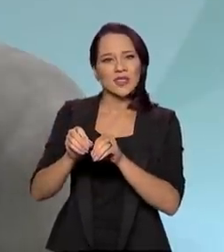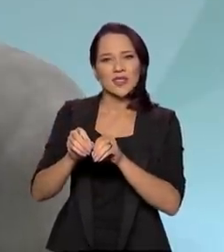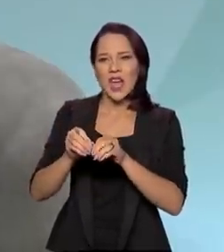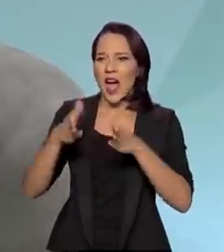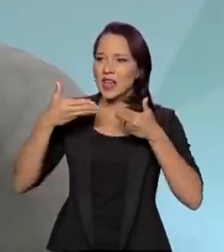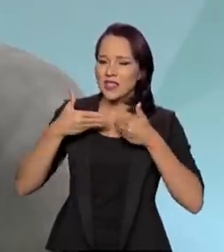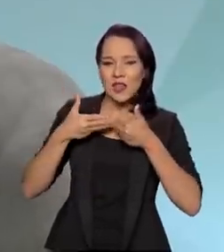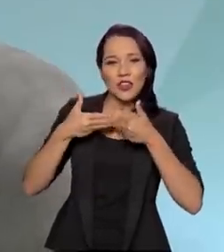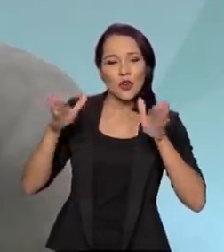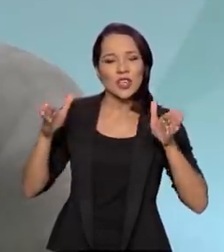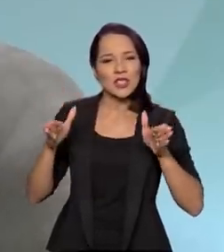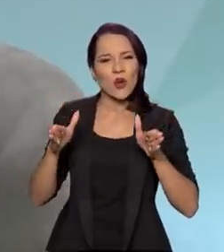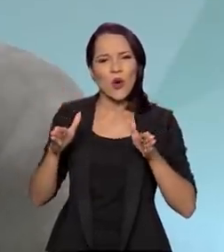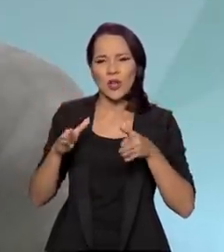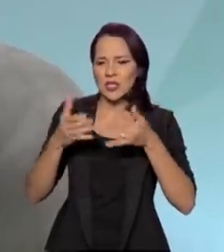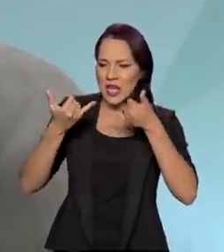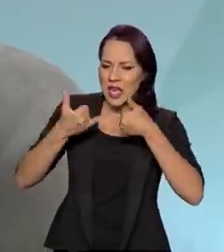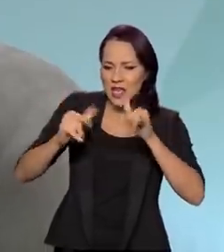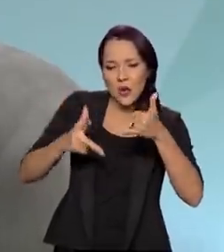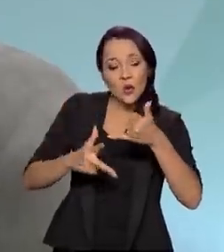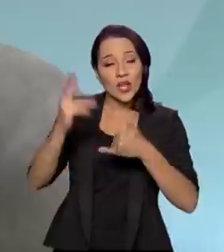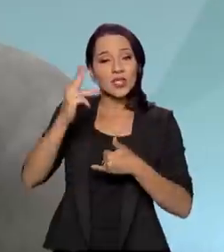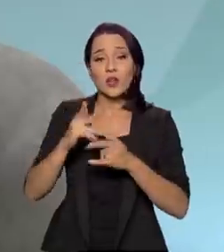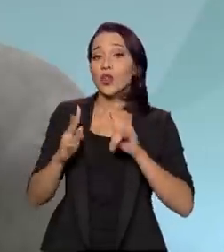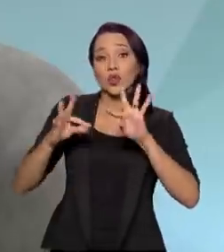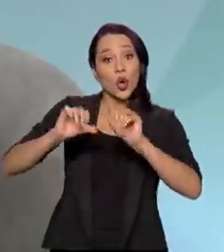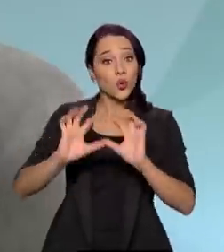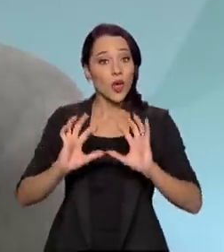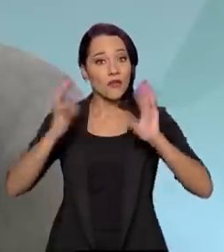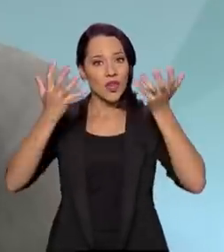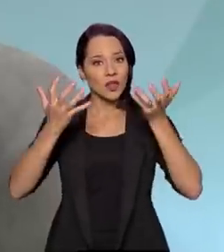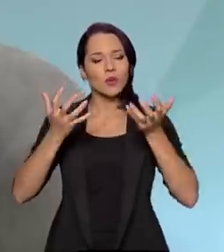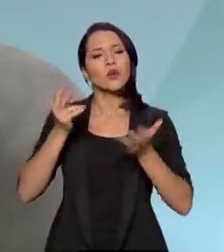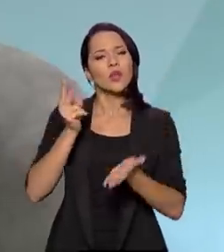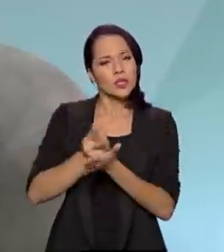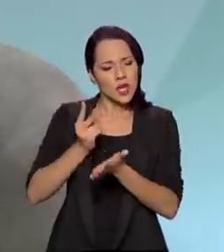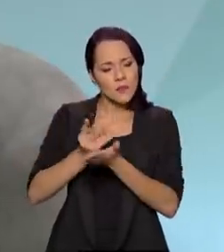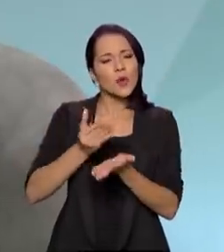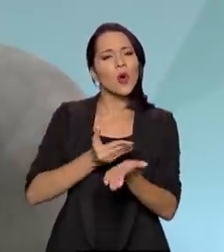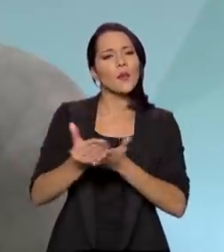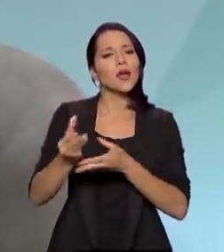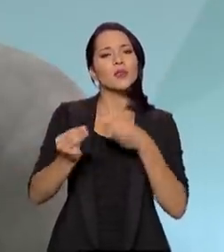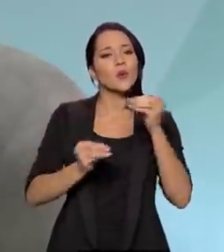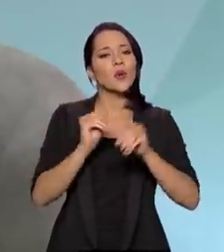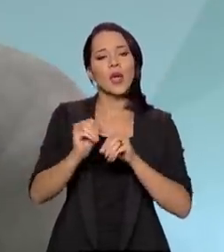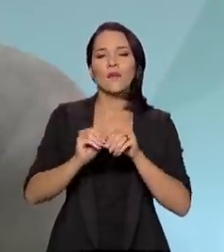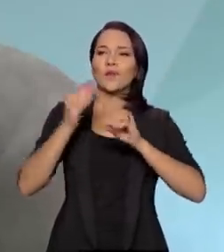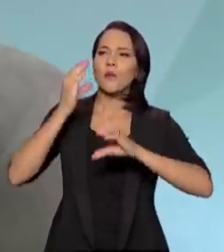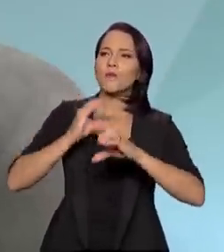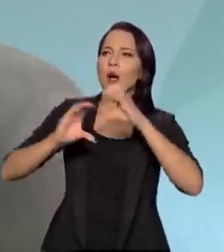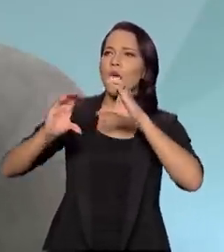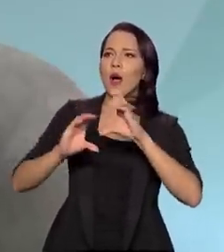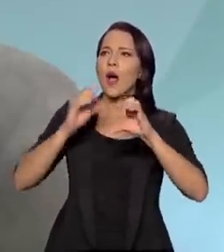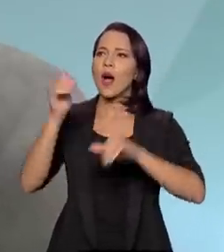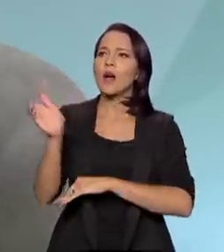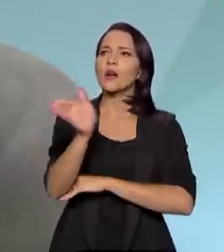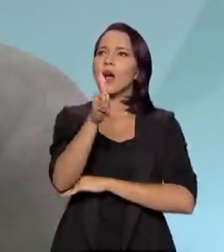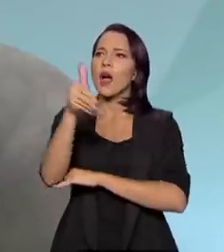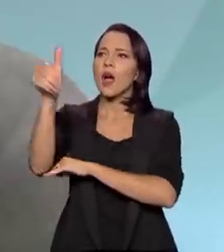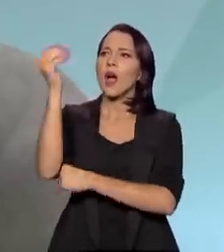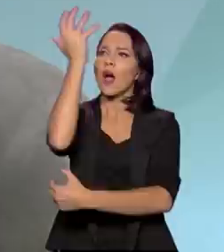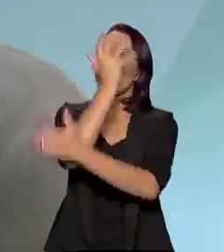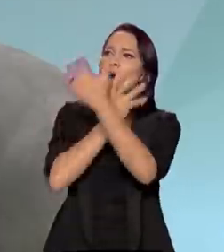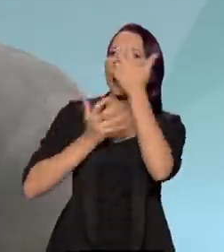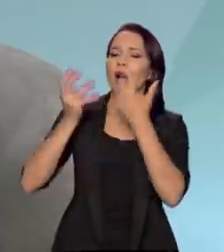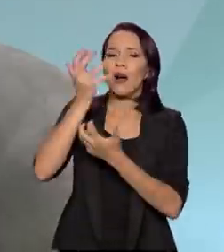que se comparecem, inaugurações que acontecem, sempre a solenidade começa com o canto do União Nacional. E